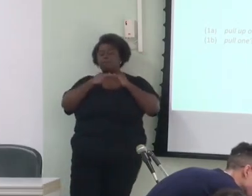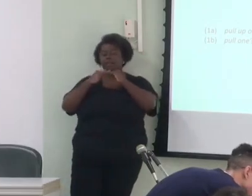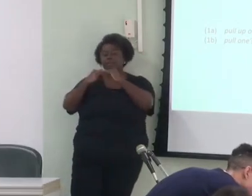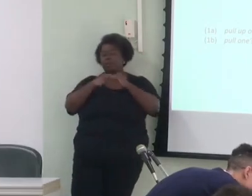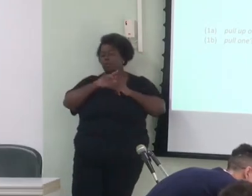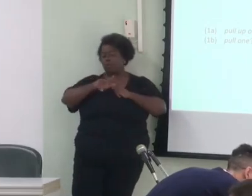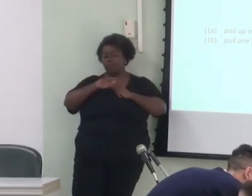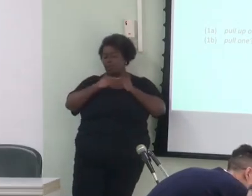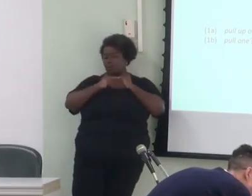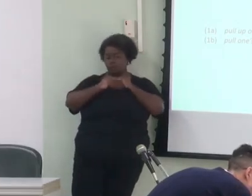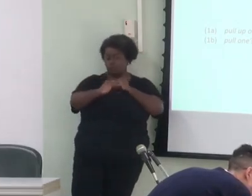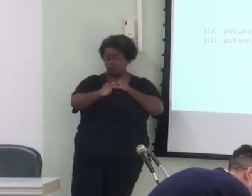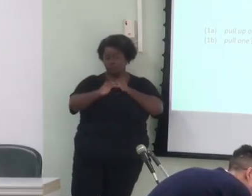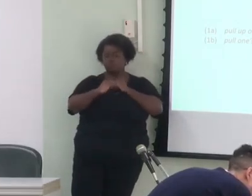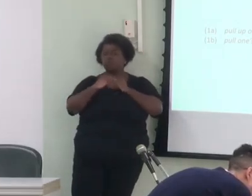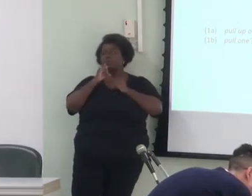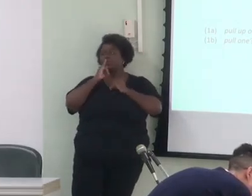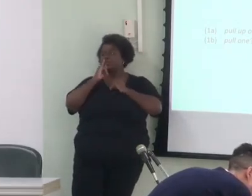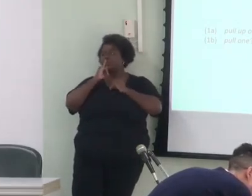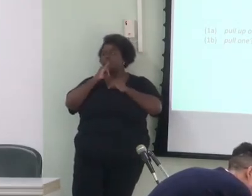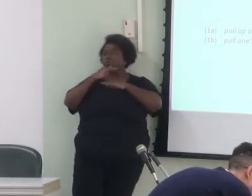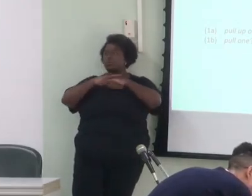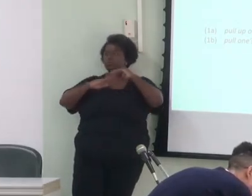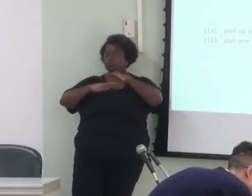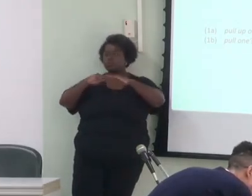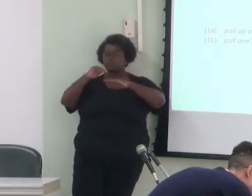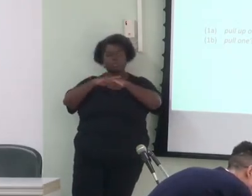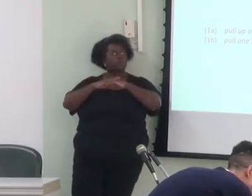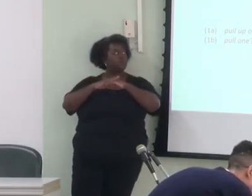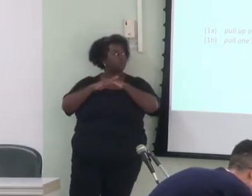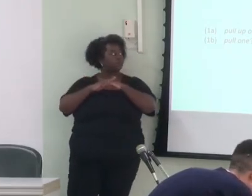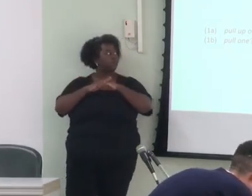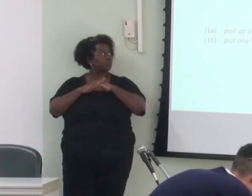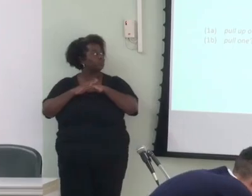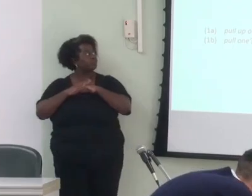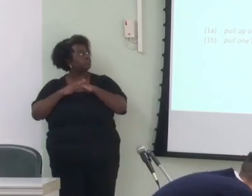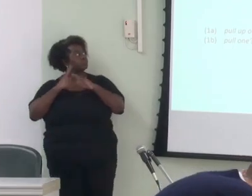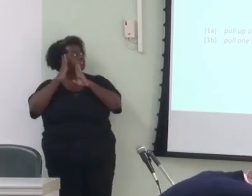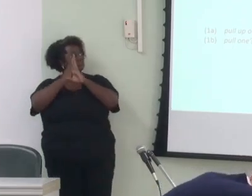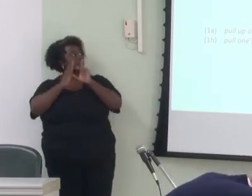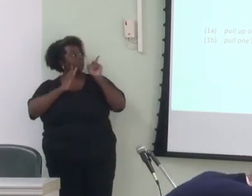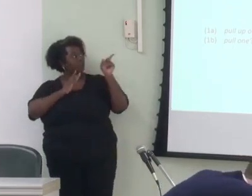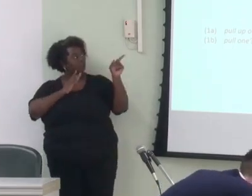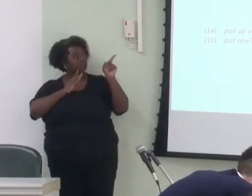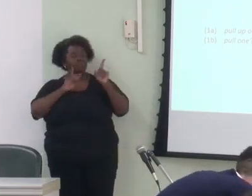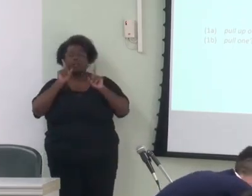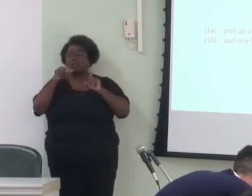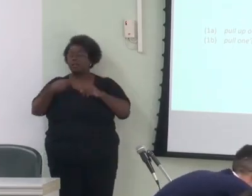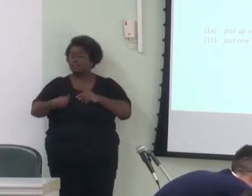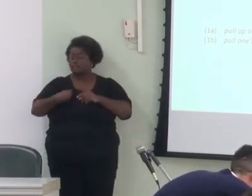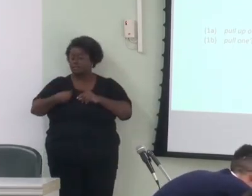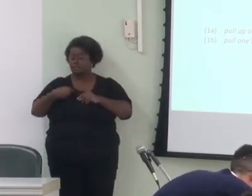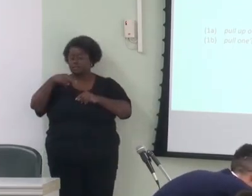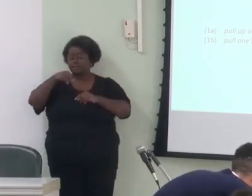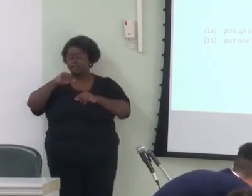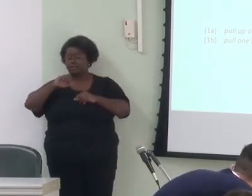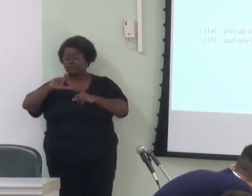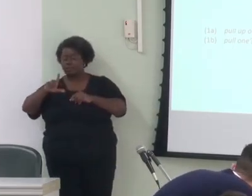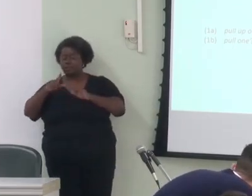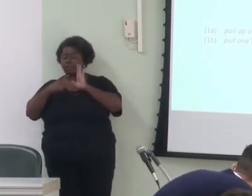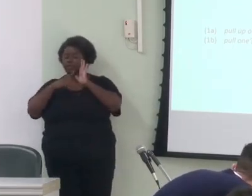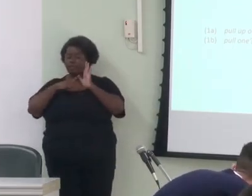no caso das construções exemplificadas em cinco sem a existência de um nível que represente a relação de